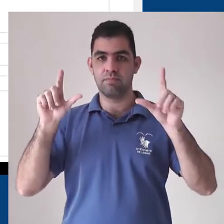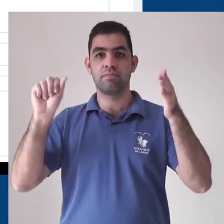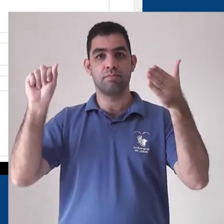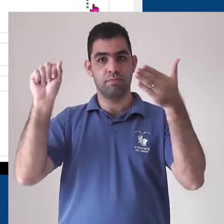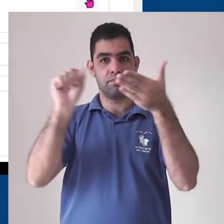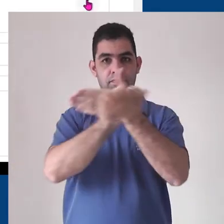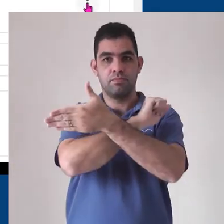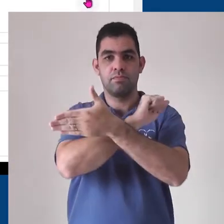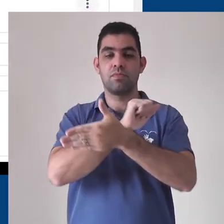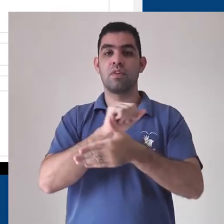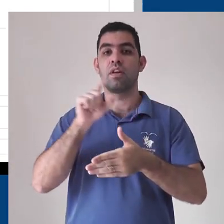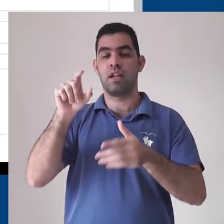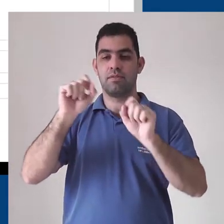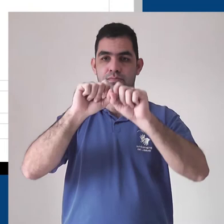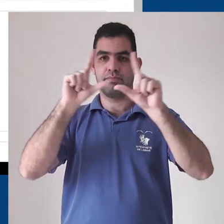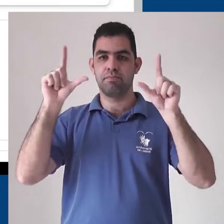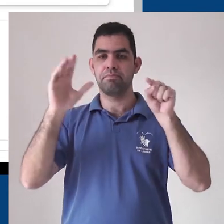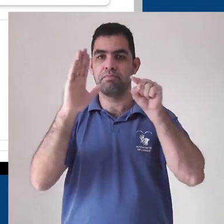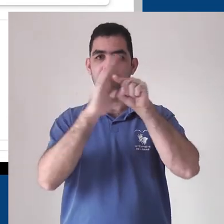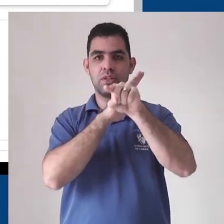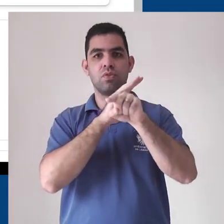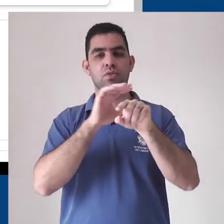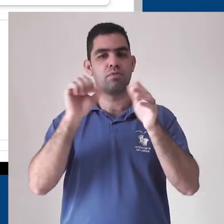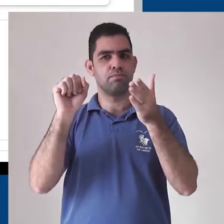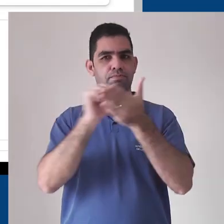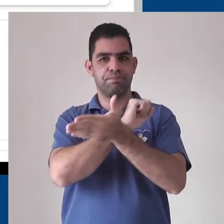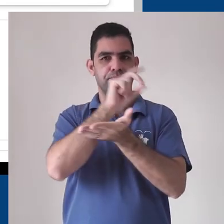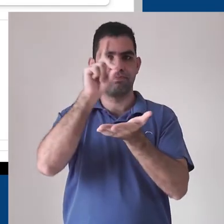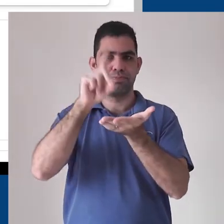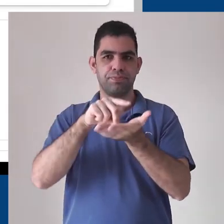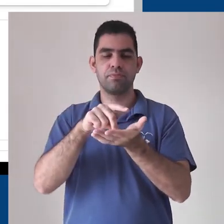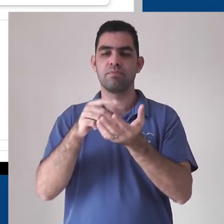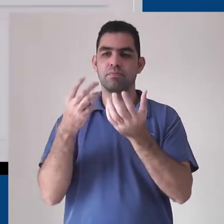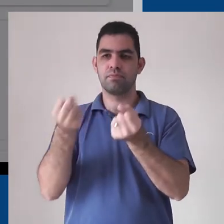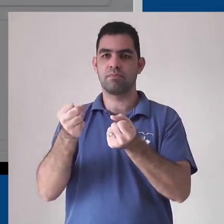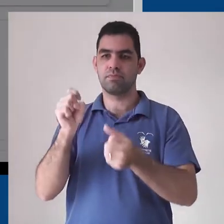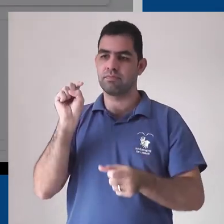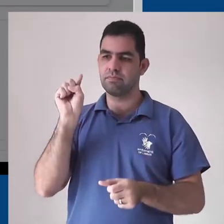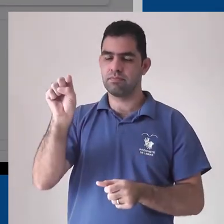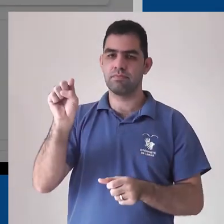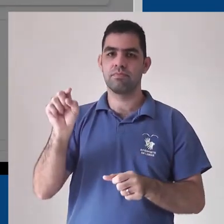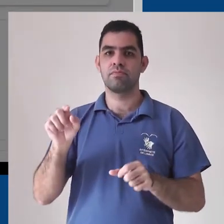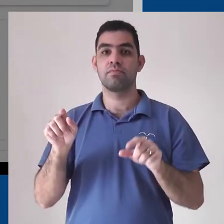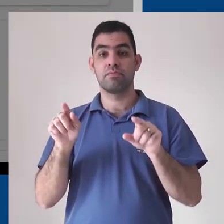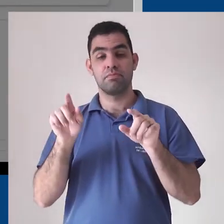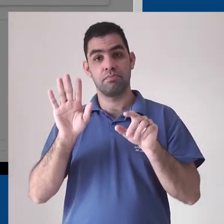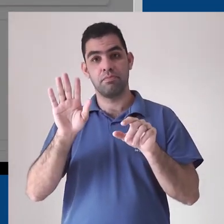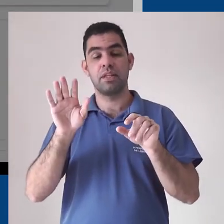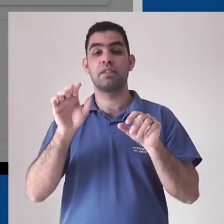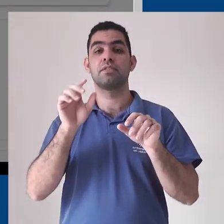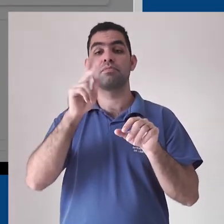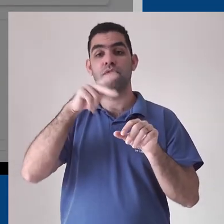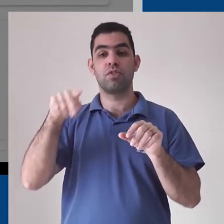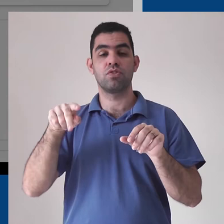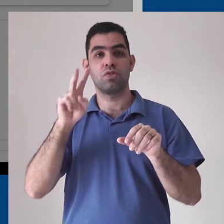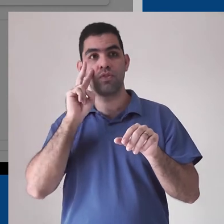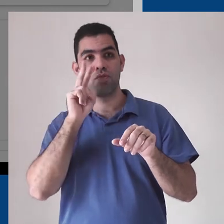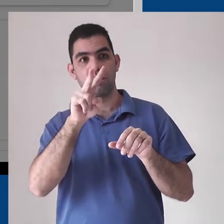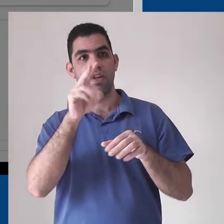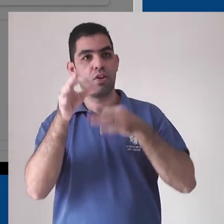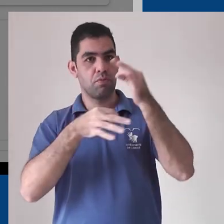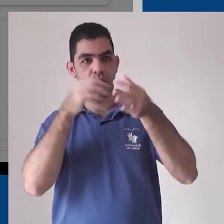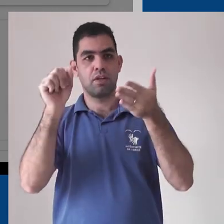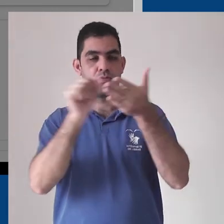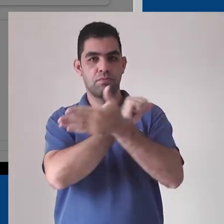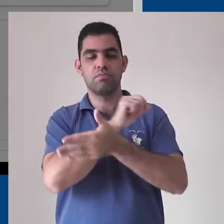superior direito. Ao excluir, você é notificado com uma janela pop-up para confirmar a ação e também esclarecer que o professor